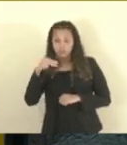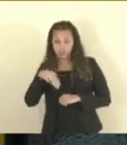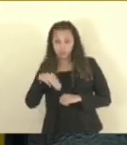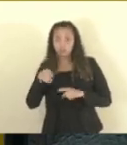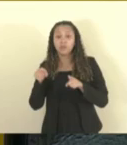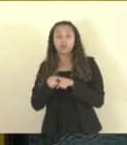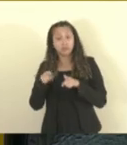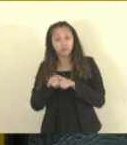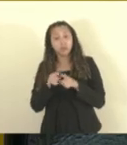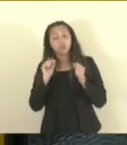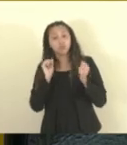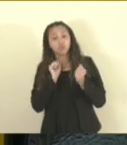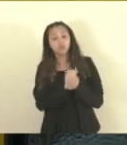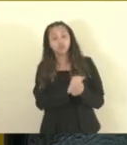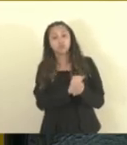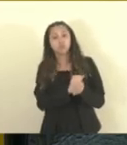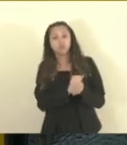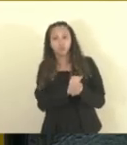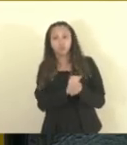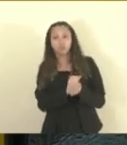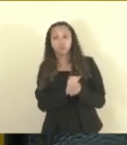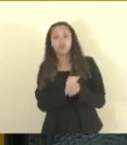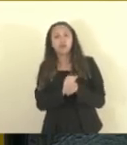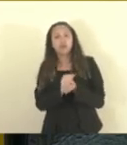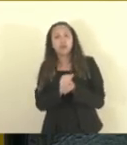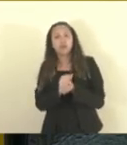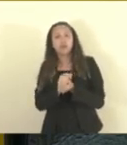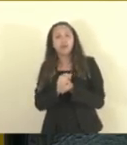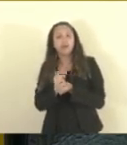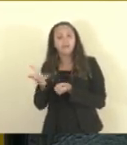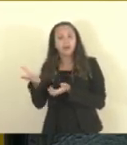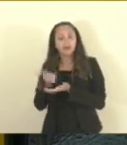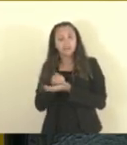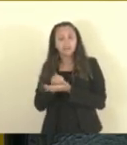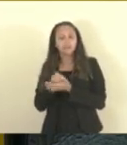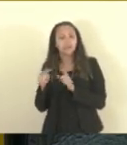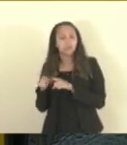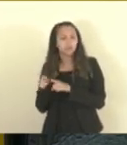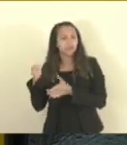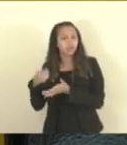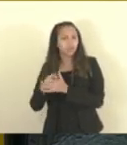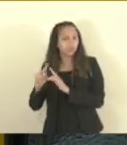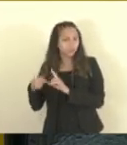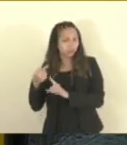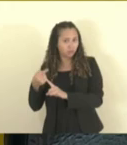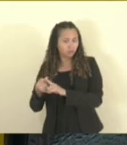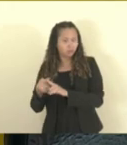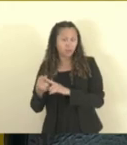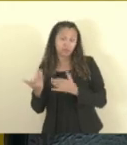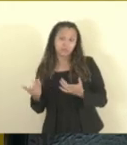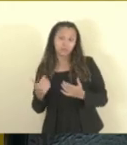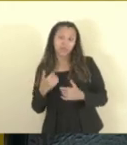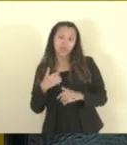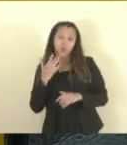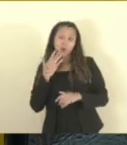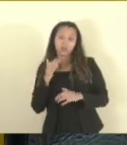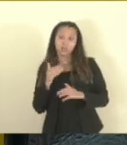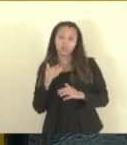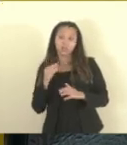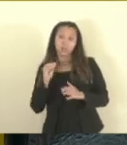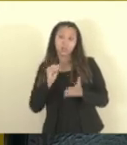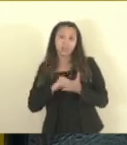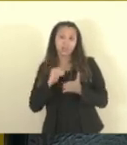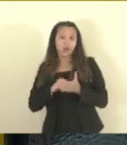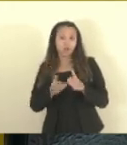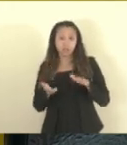percebendo essa gratificação que os servidores civis também percebem. Seria uma incoerência nossa, uma falta de